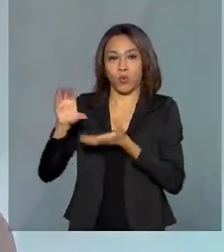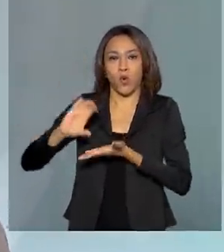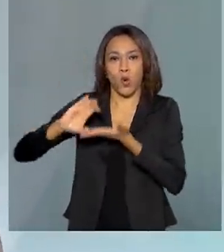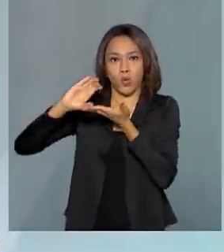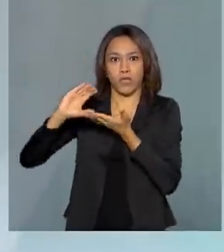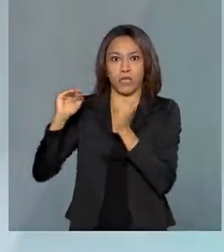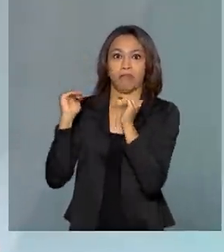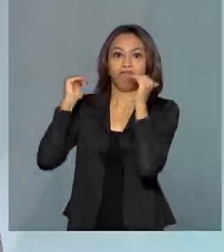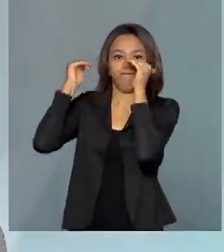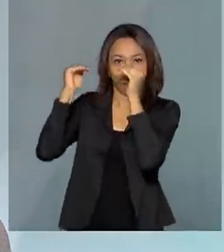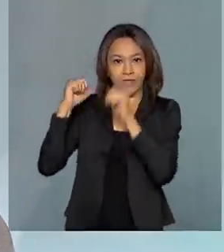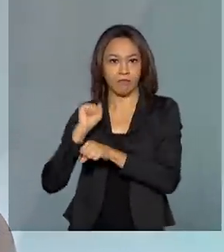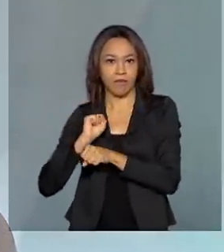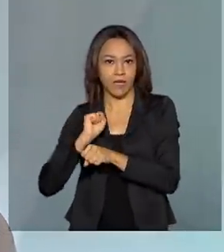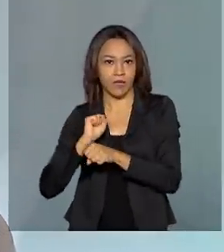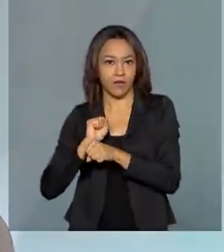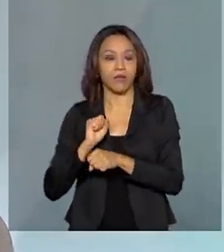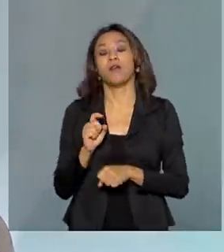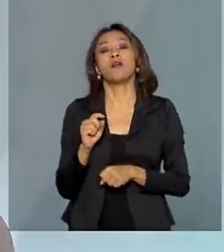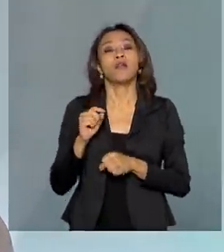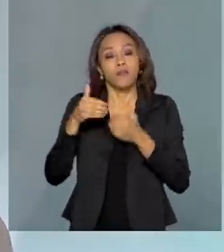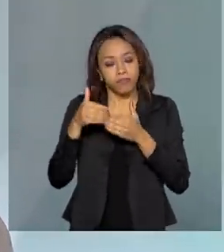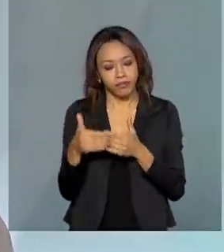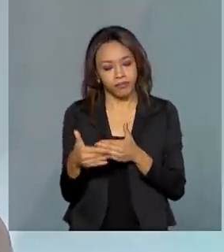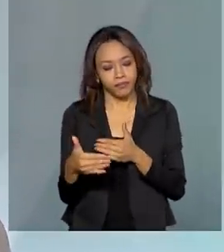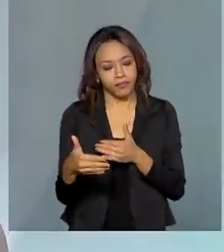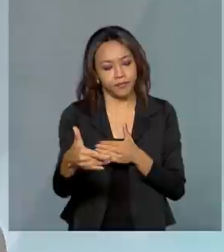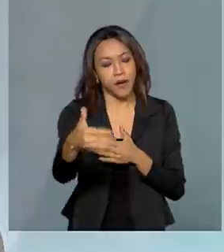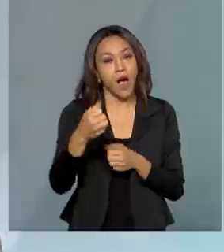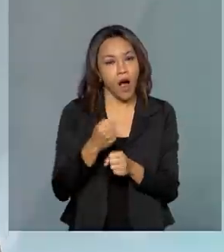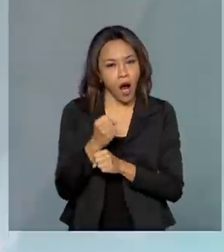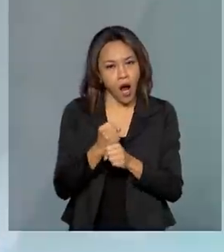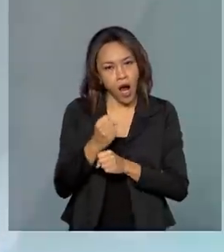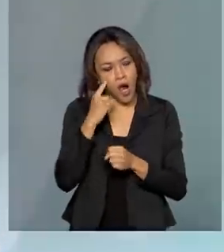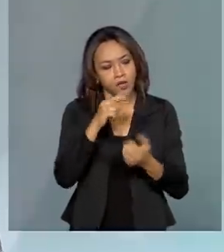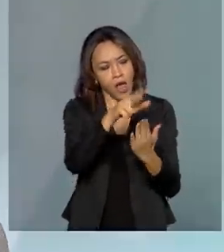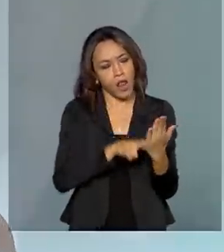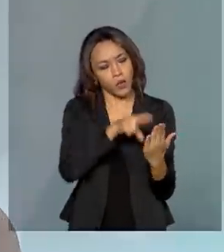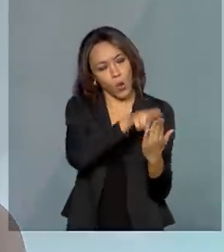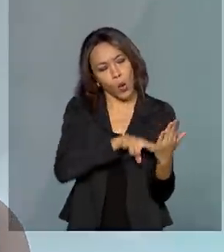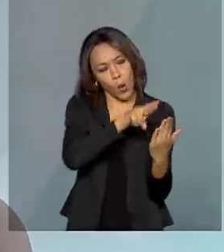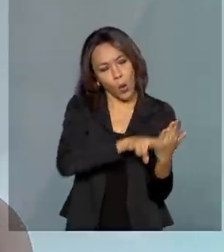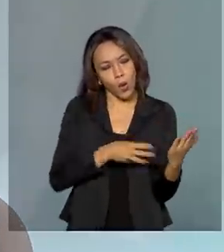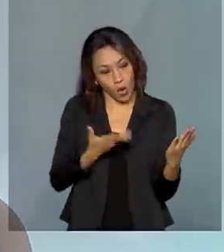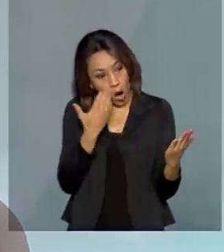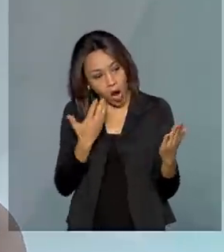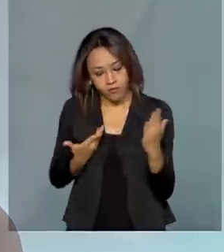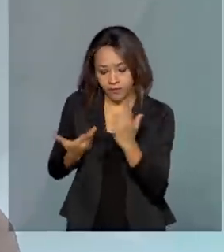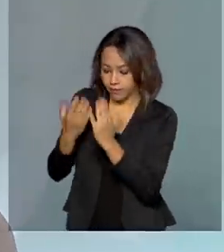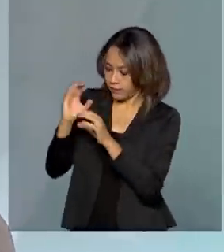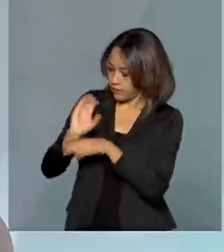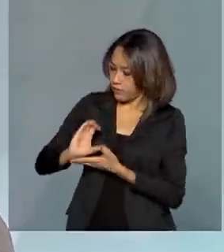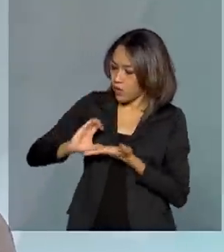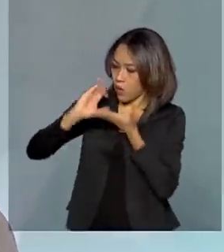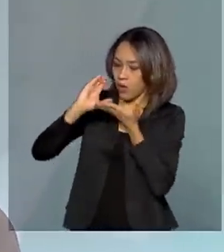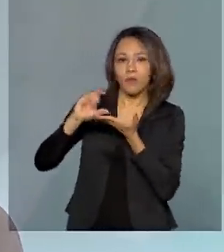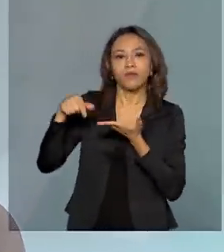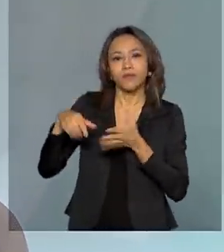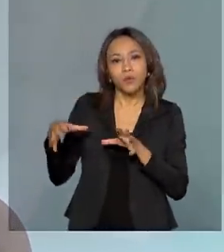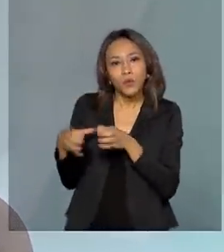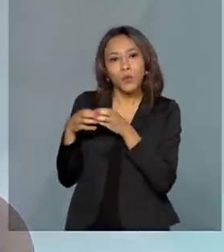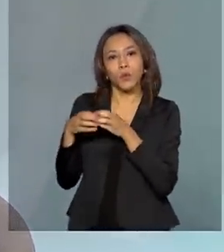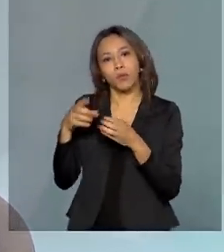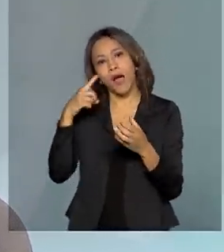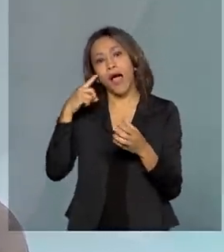durante o ano, esses bens vão passar por uma relatoria no Conselho e aí a decisão final opta